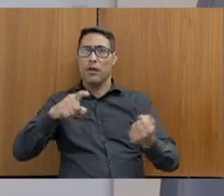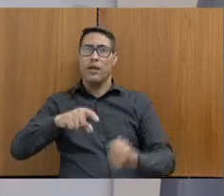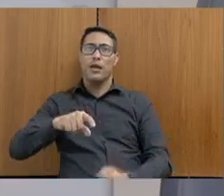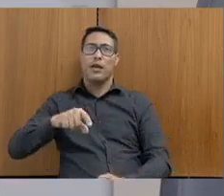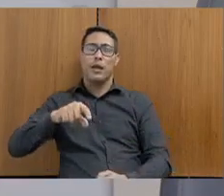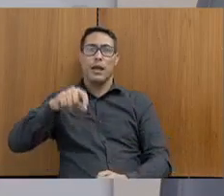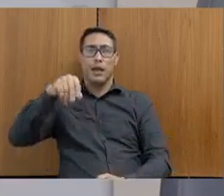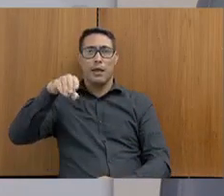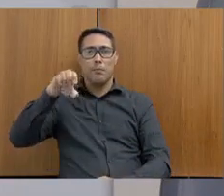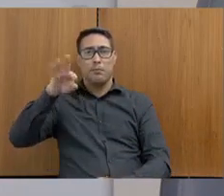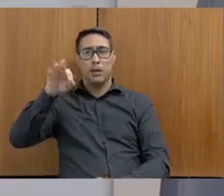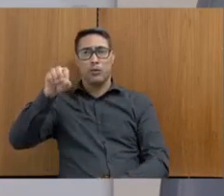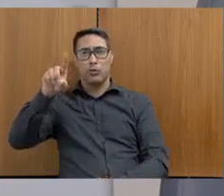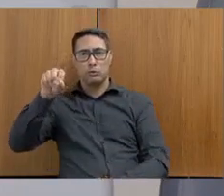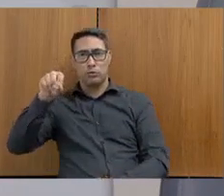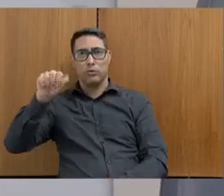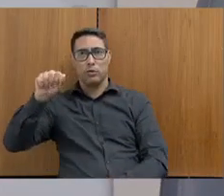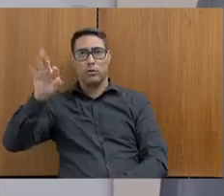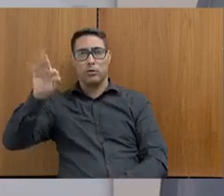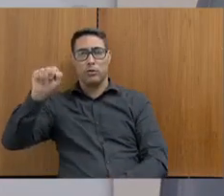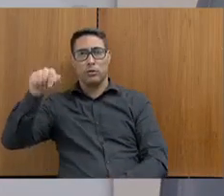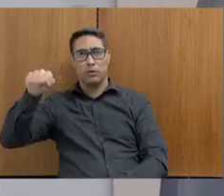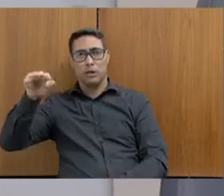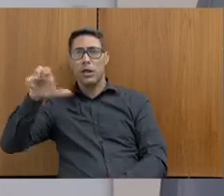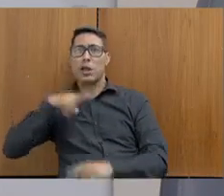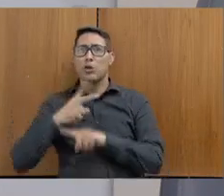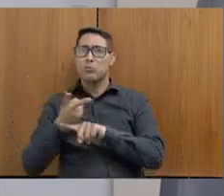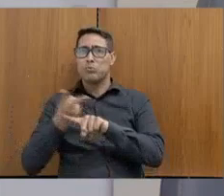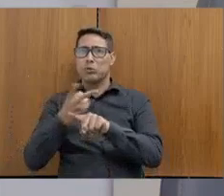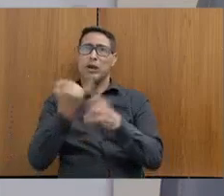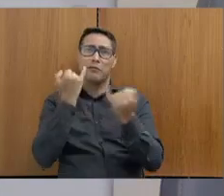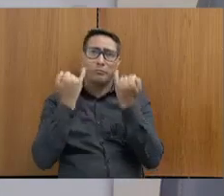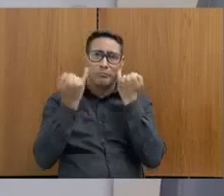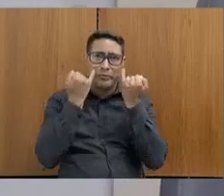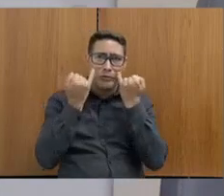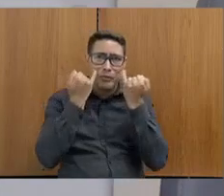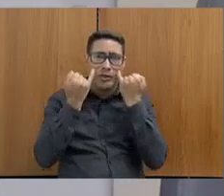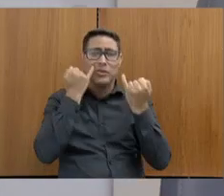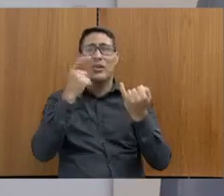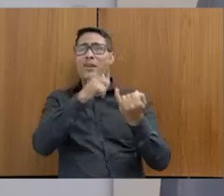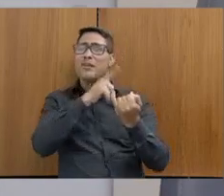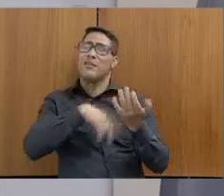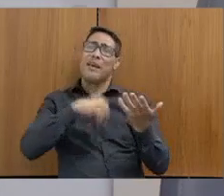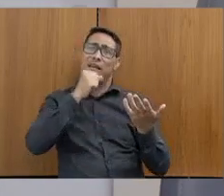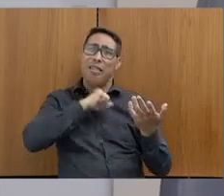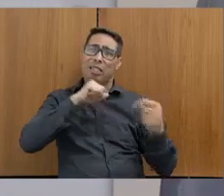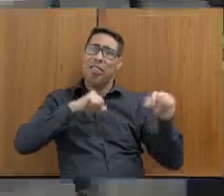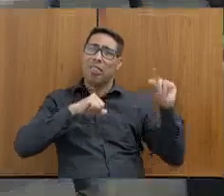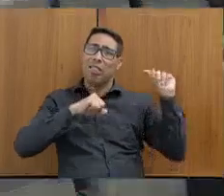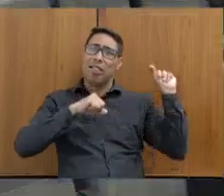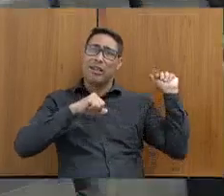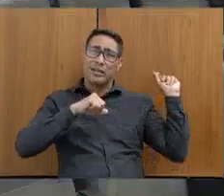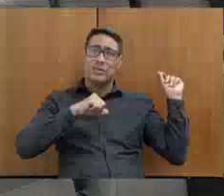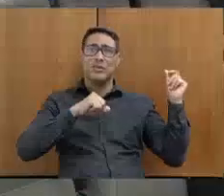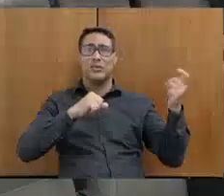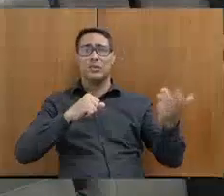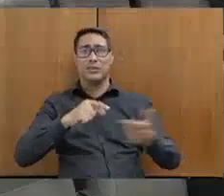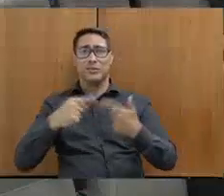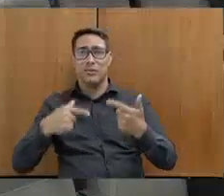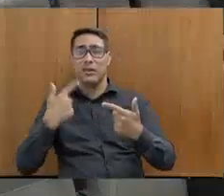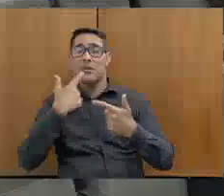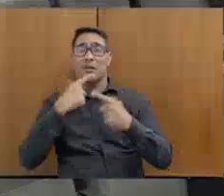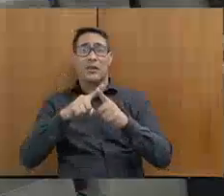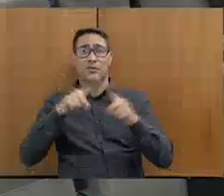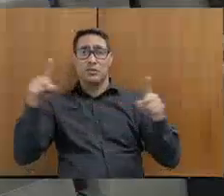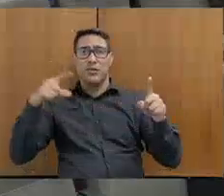o método da PAC. Então, e eu tentava buscar informações, o que tinha era muito antigo, o que tinha era relacionado a trabalho acadêmico de outras pessoas. Acabei que eu tive